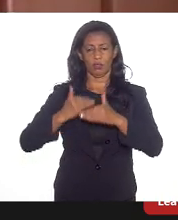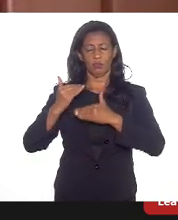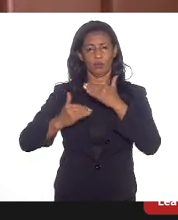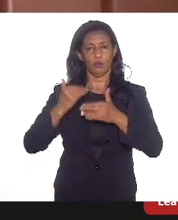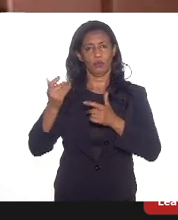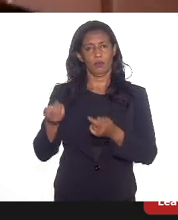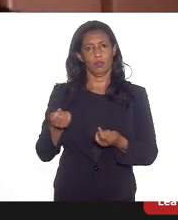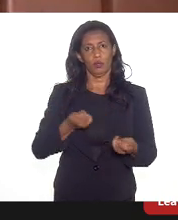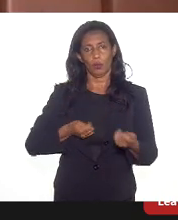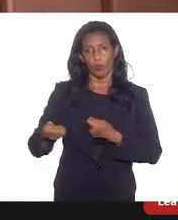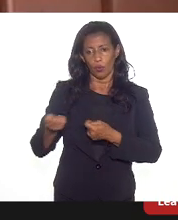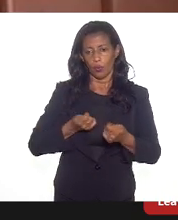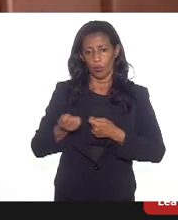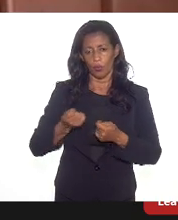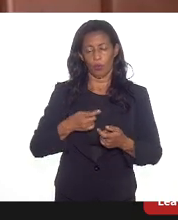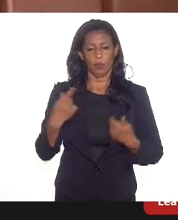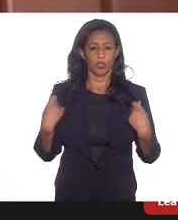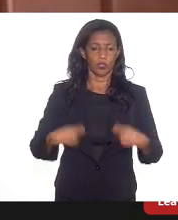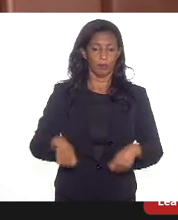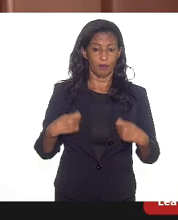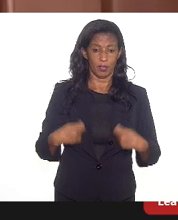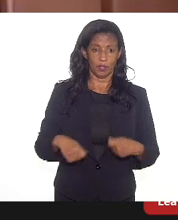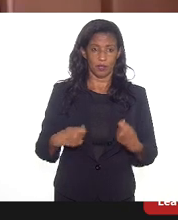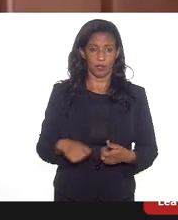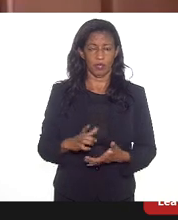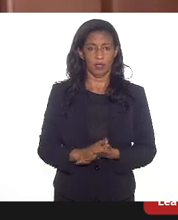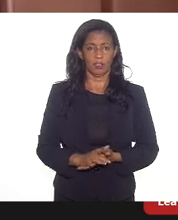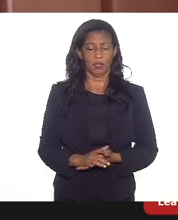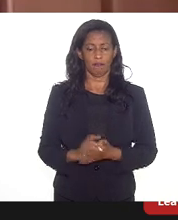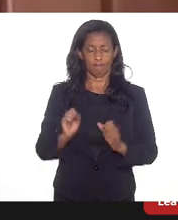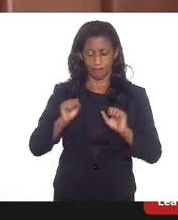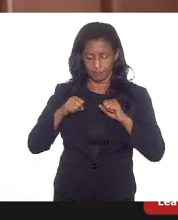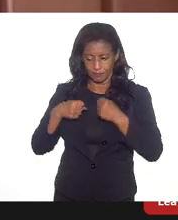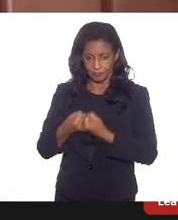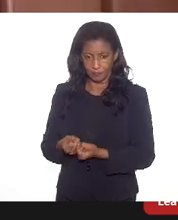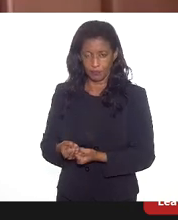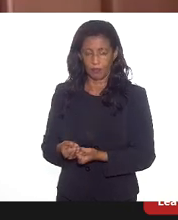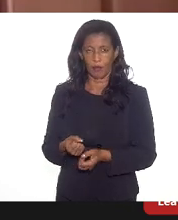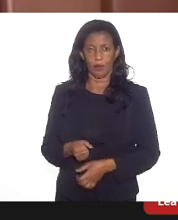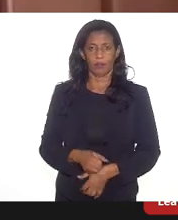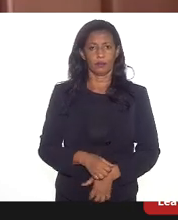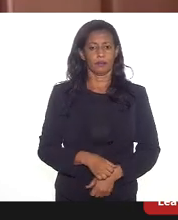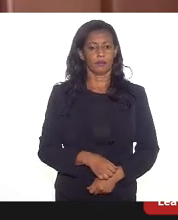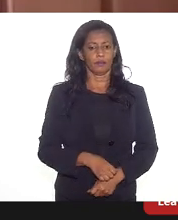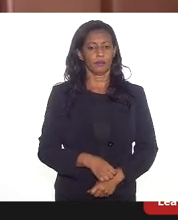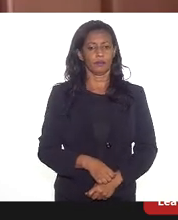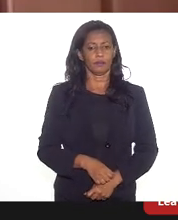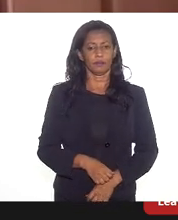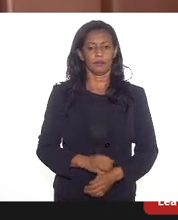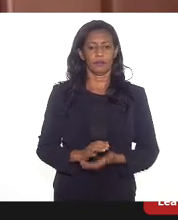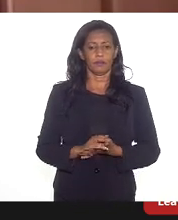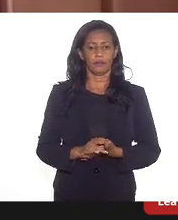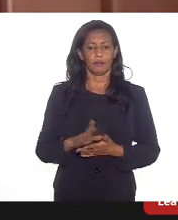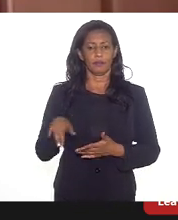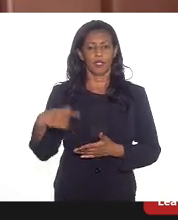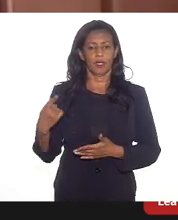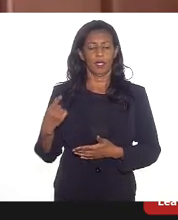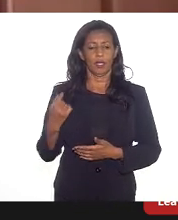Econômico, a gente precisa, acho que a gente precisa se debruçar sobre ele, então, para além da nota técnica,